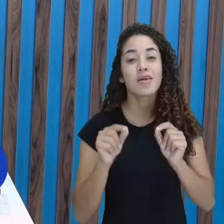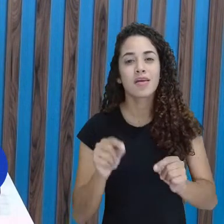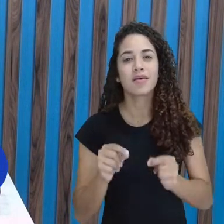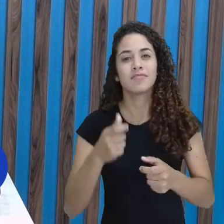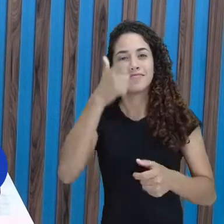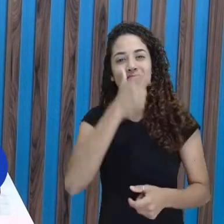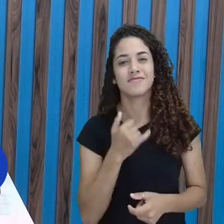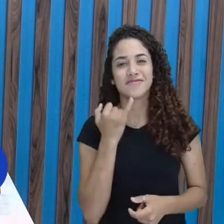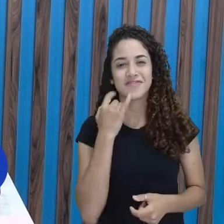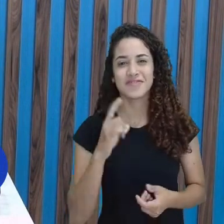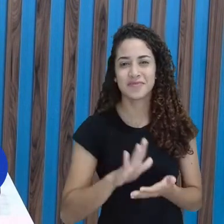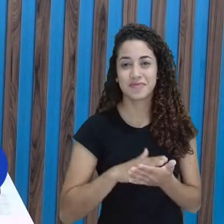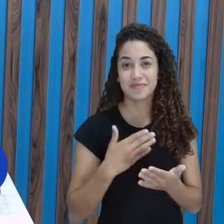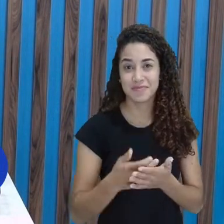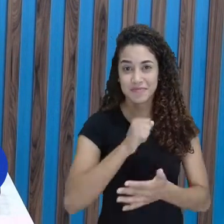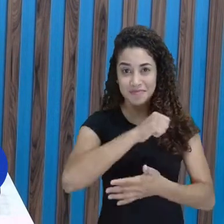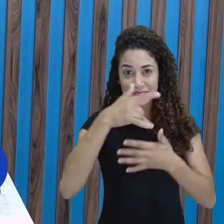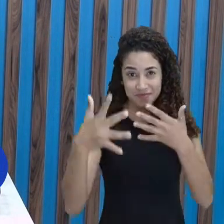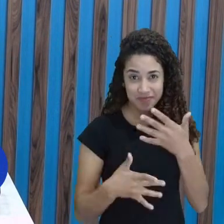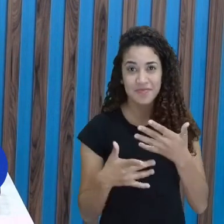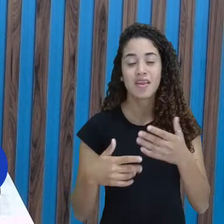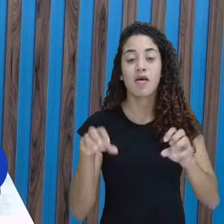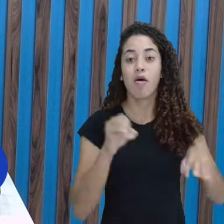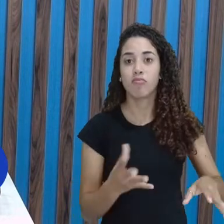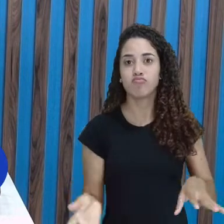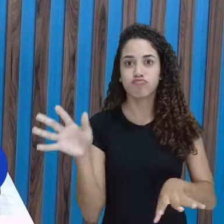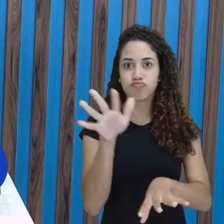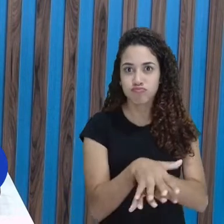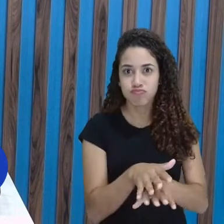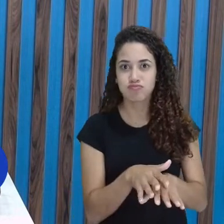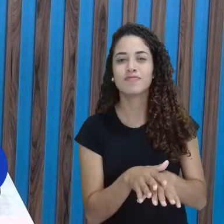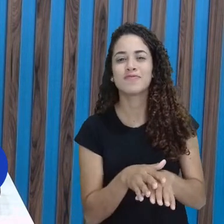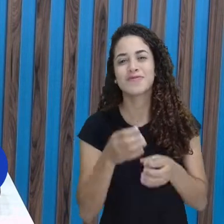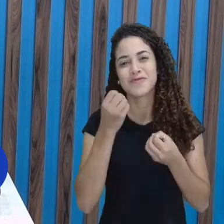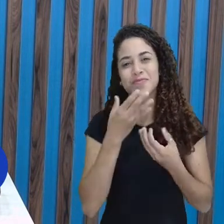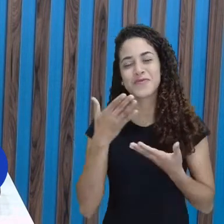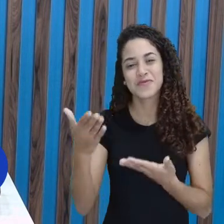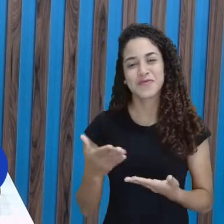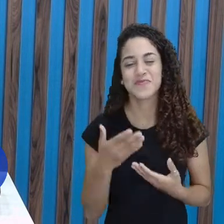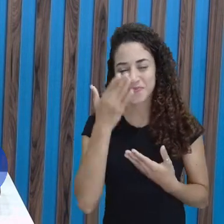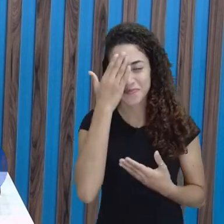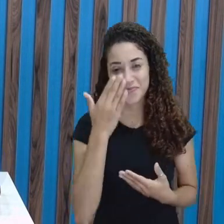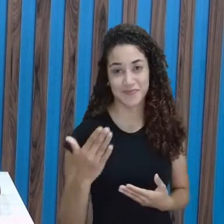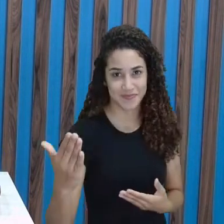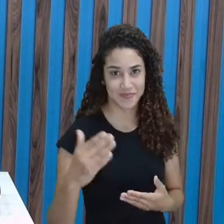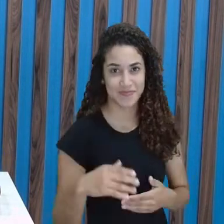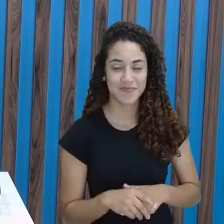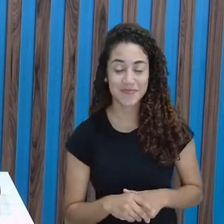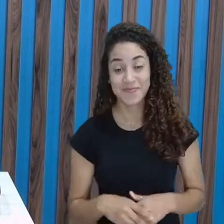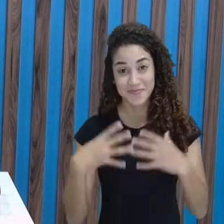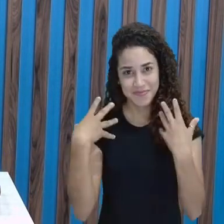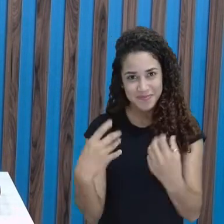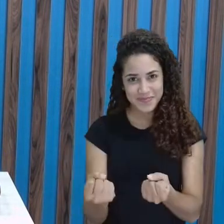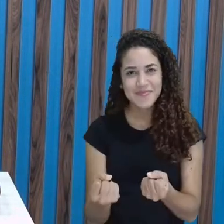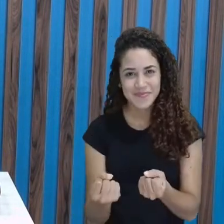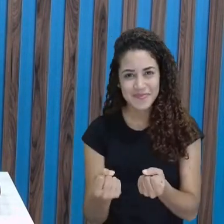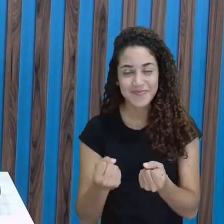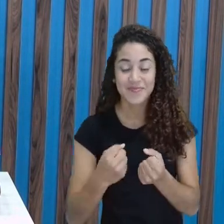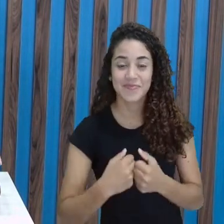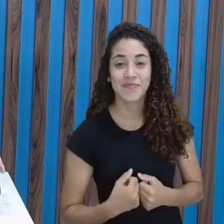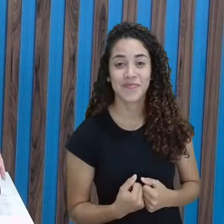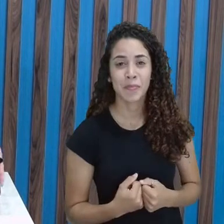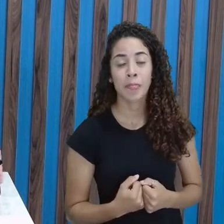e a nossa intérprete de Libras, tornando nossa aula mais inclusiva. Bem-vinda, Ingrid. Vamos lá, gente. Olha, aqui